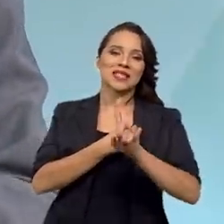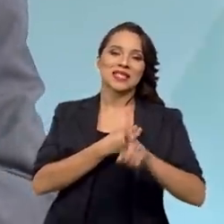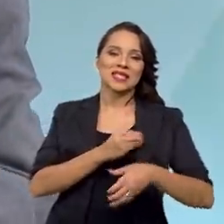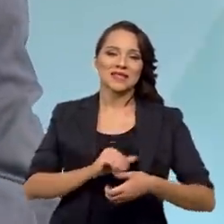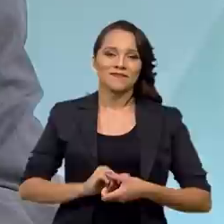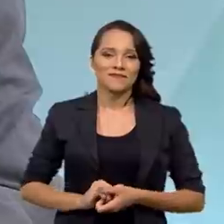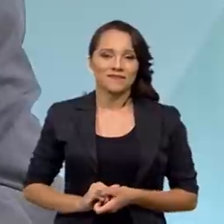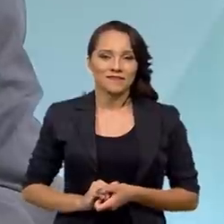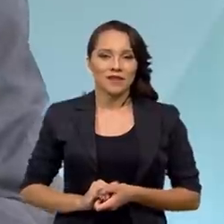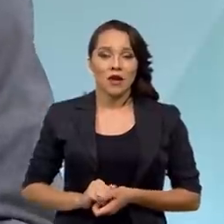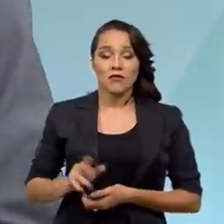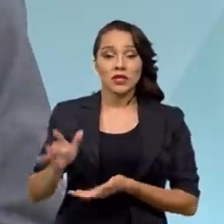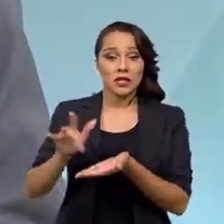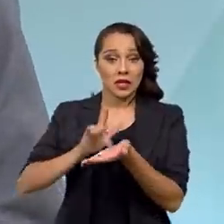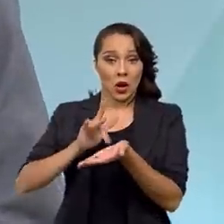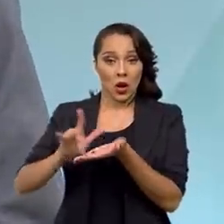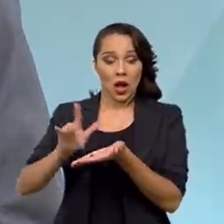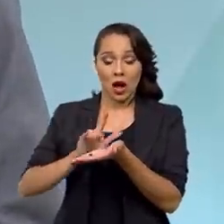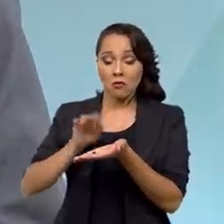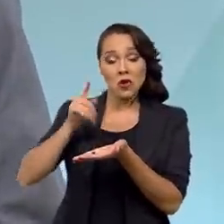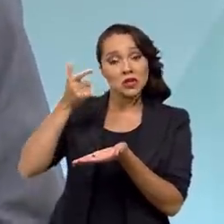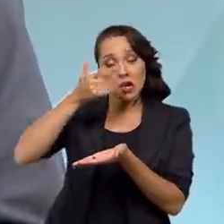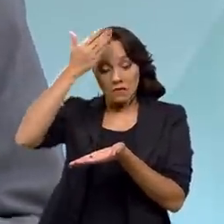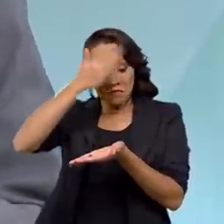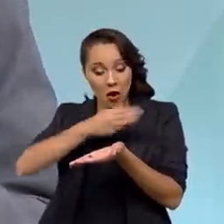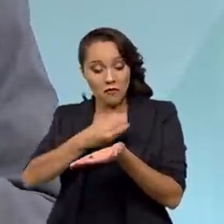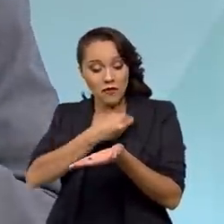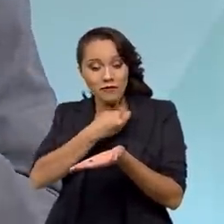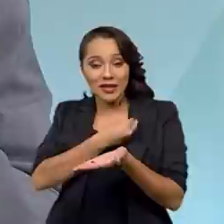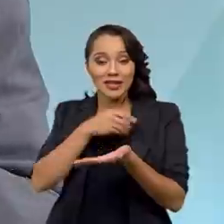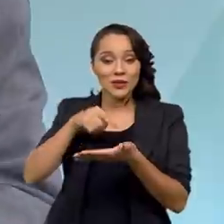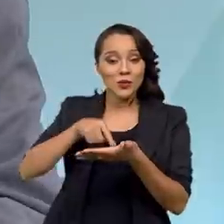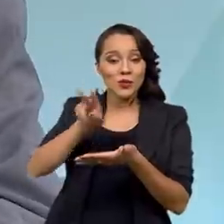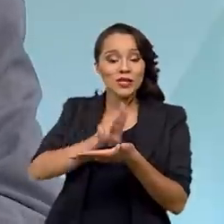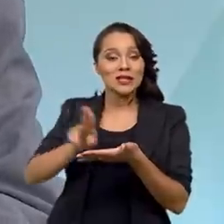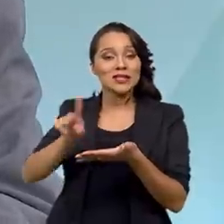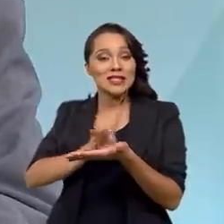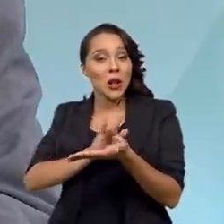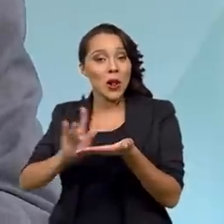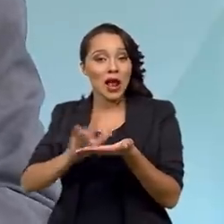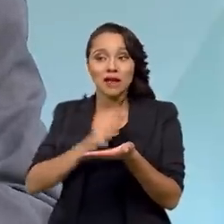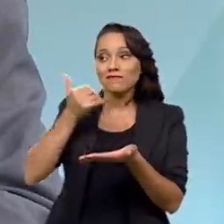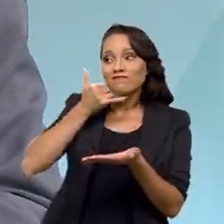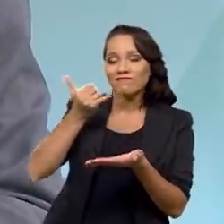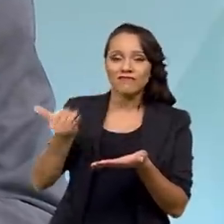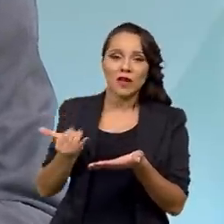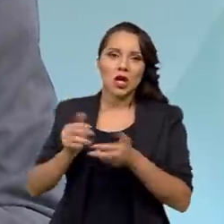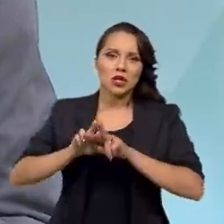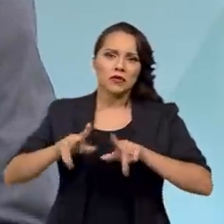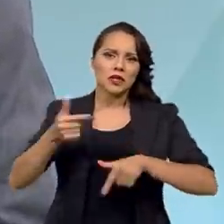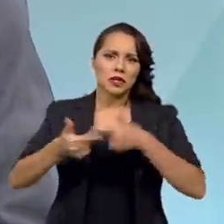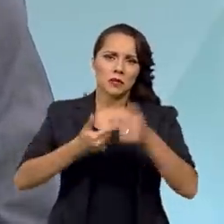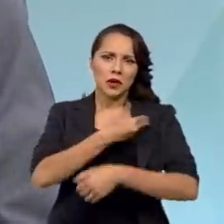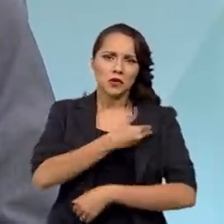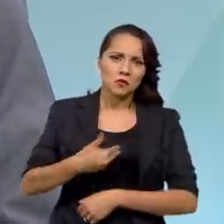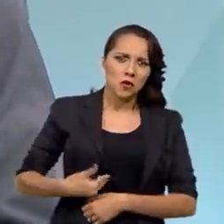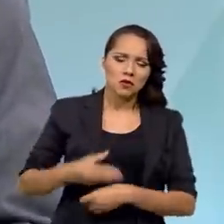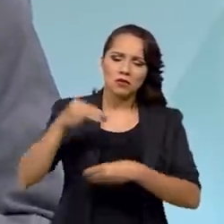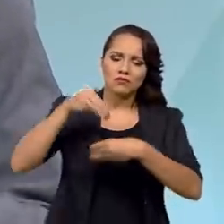Você, pelo celular, consegue fazer prova de vida. Então, uma série grande de serviços públicos, hoje, está